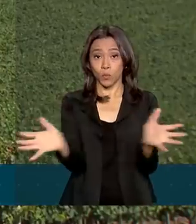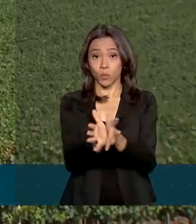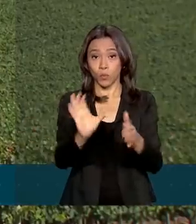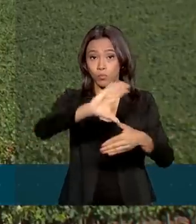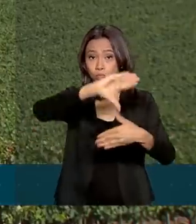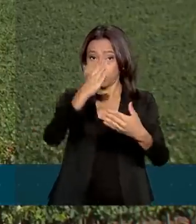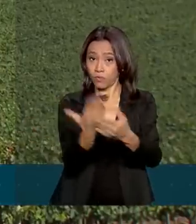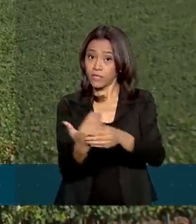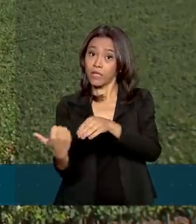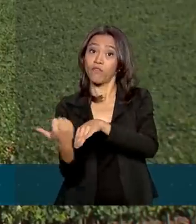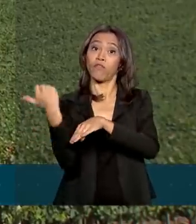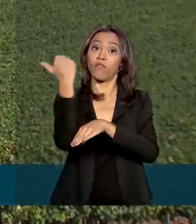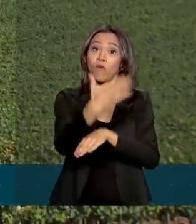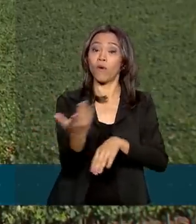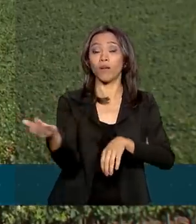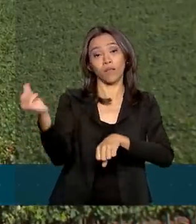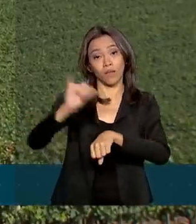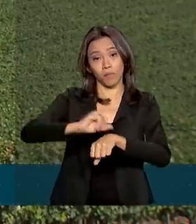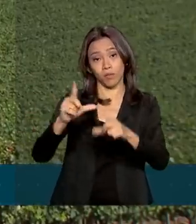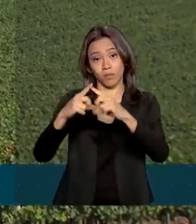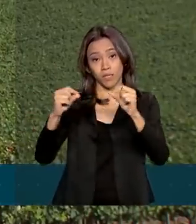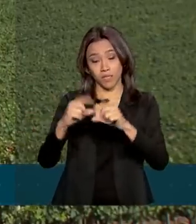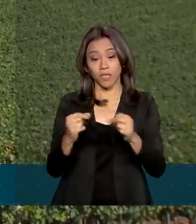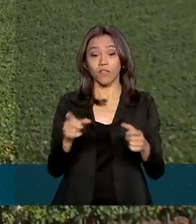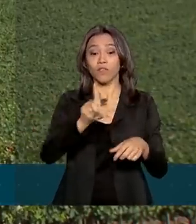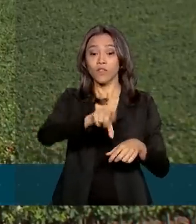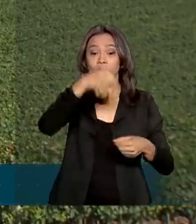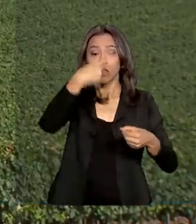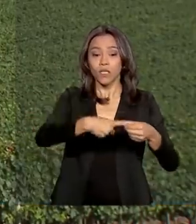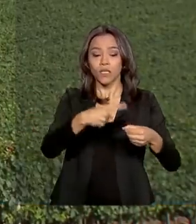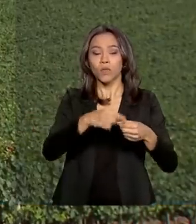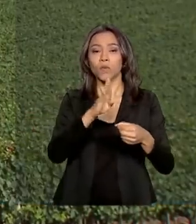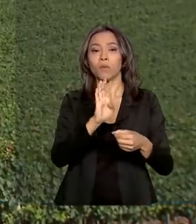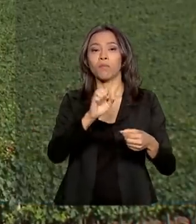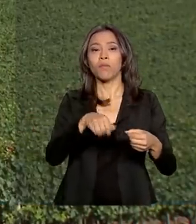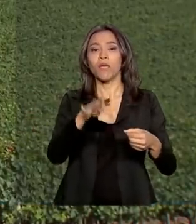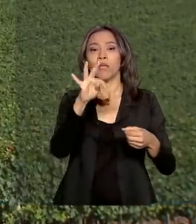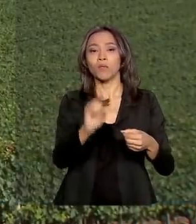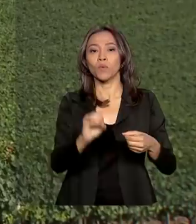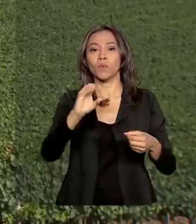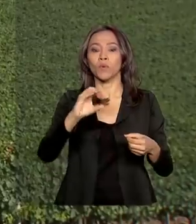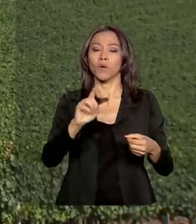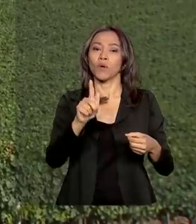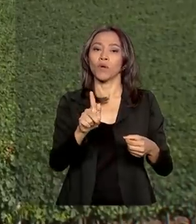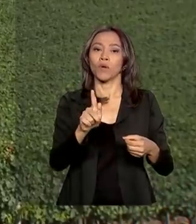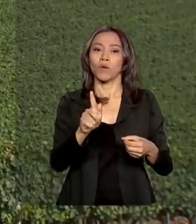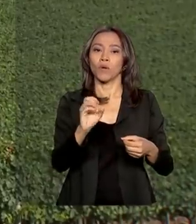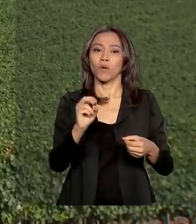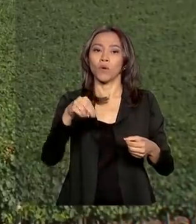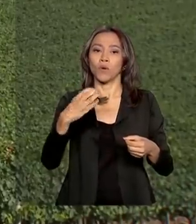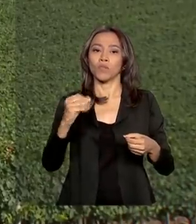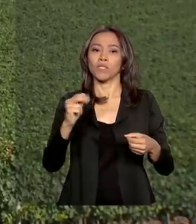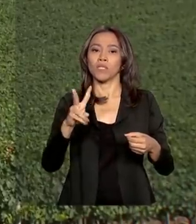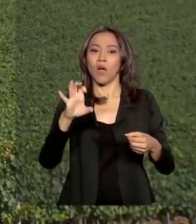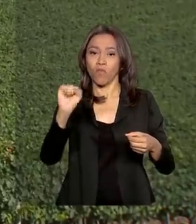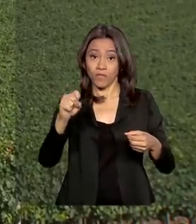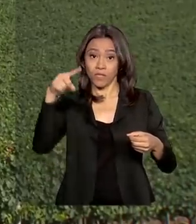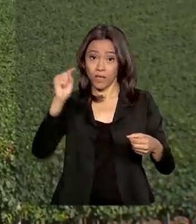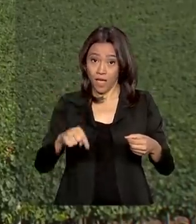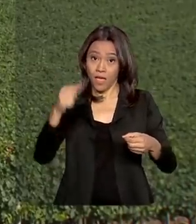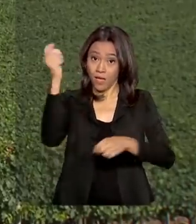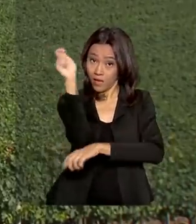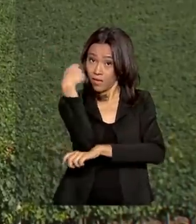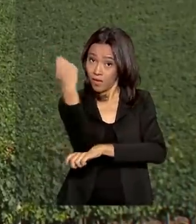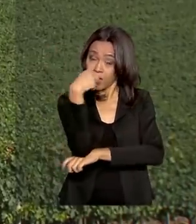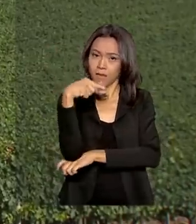fora de Brasília. E o local escolhido foi o município de Bento Gonçalves, na Serra Gaúcha, um dos principais pontos turísticos